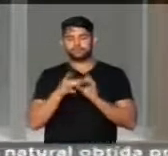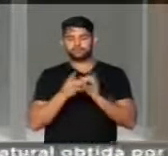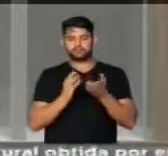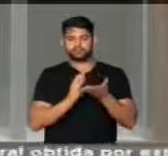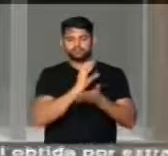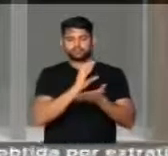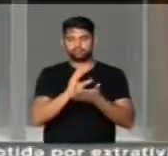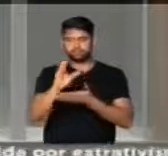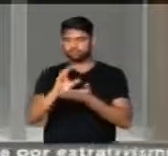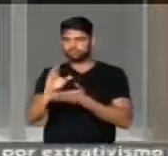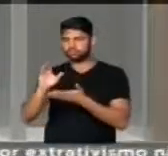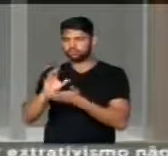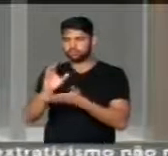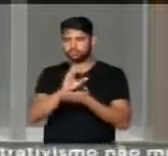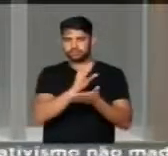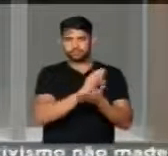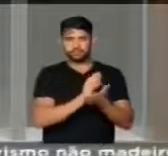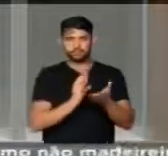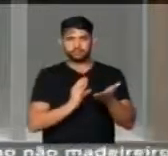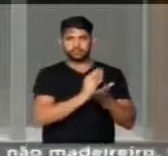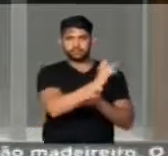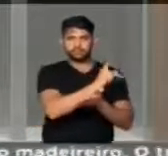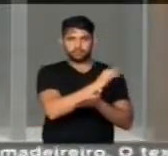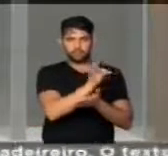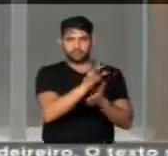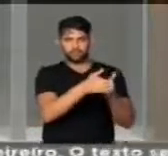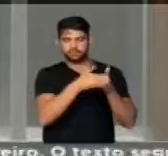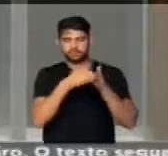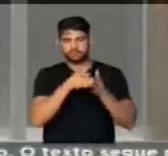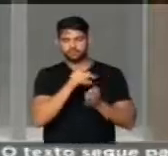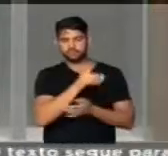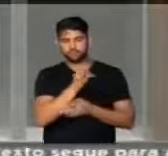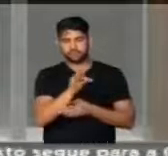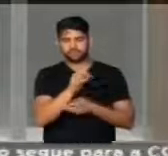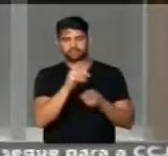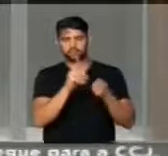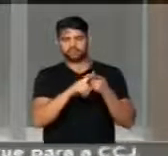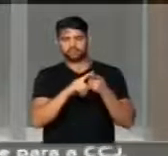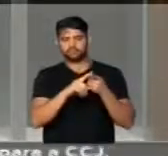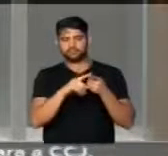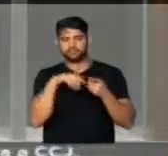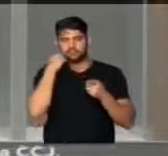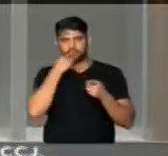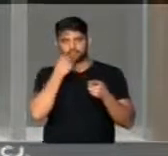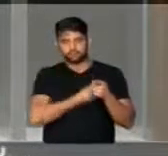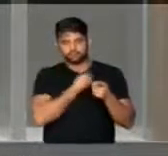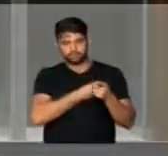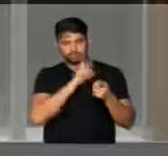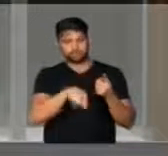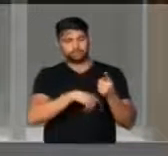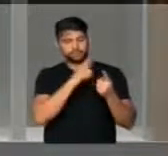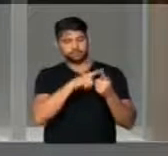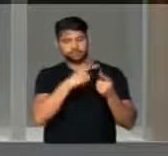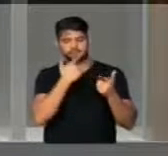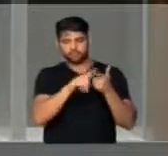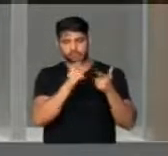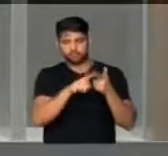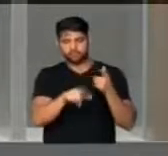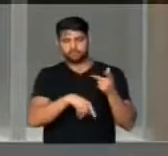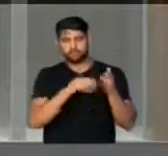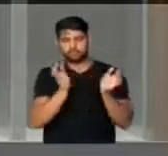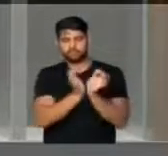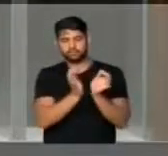distribuídos via PT, a pedido do PT, para os senadores e que deu problema